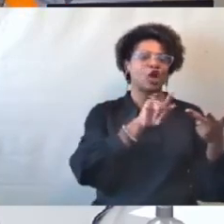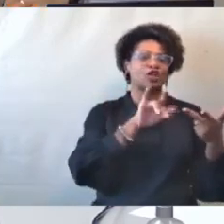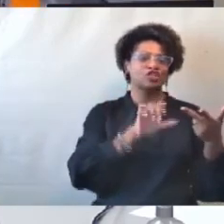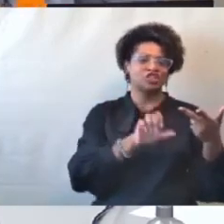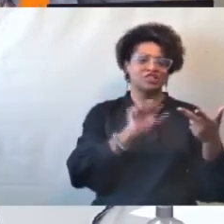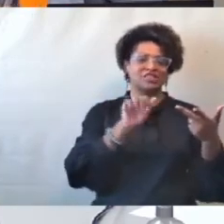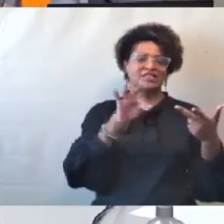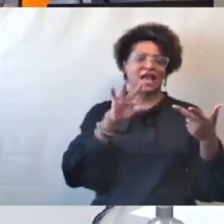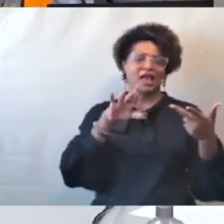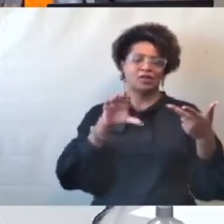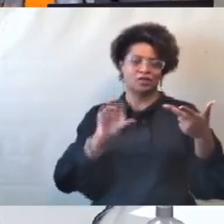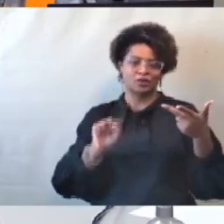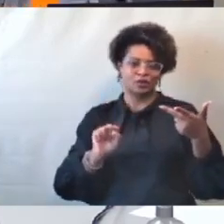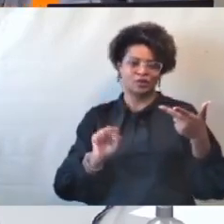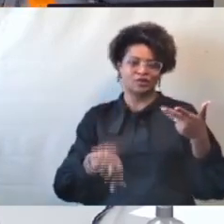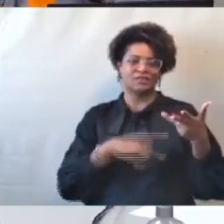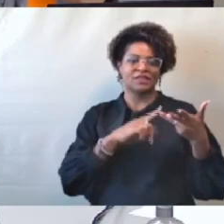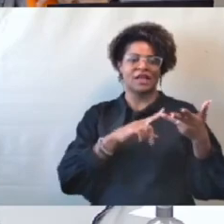Vereador Henrique Braga.